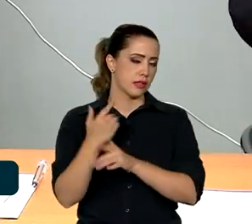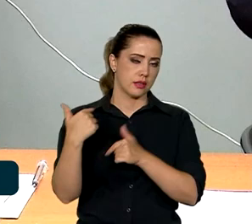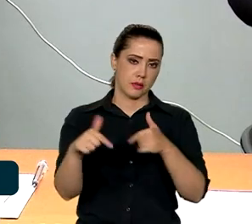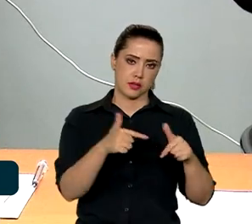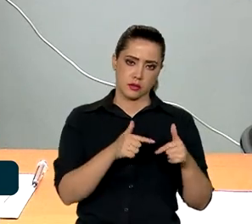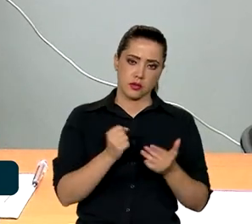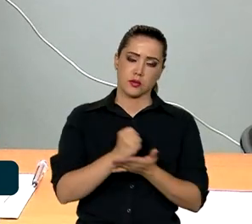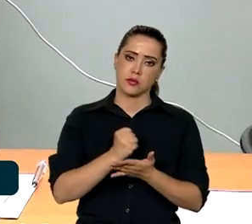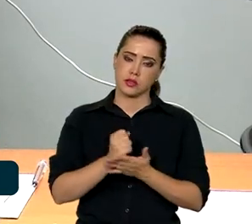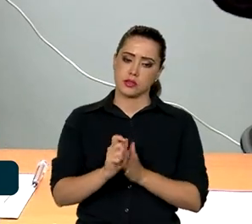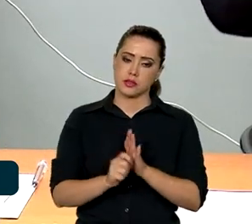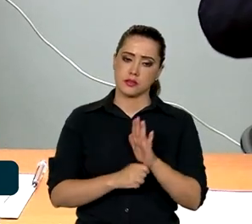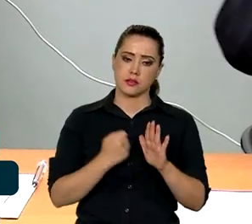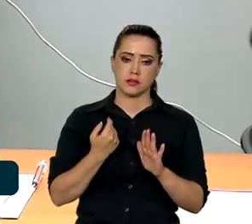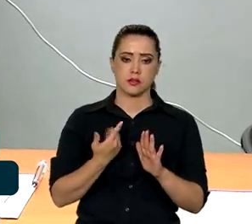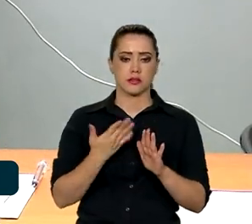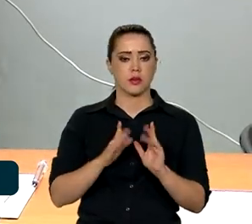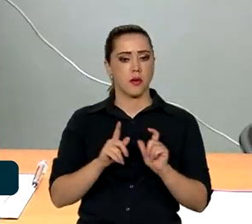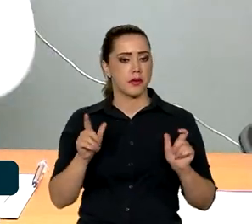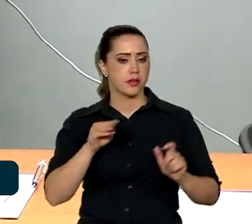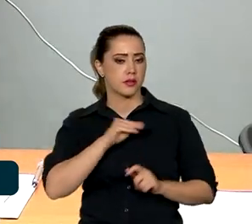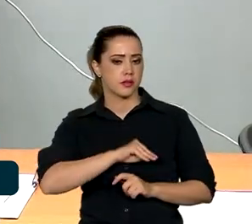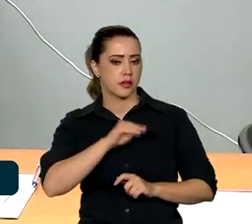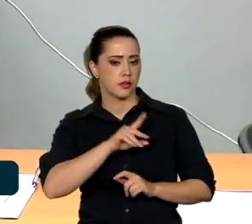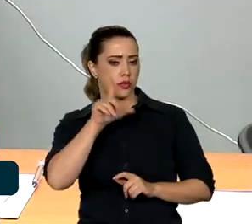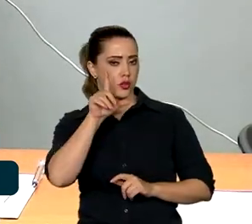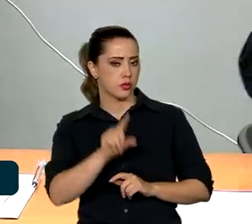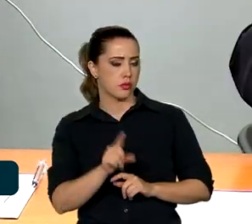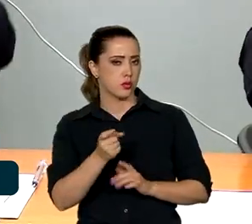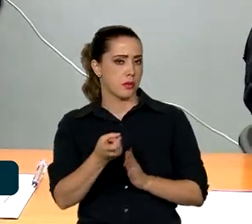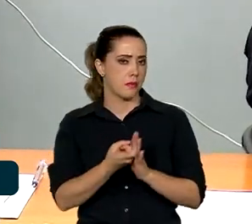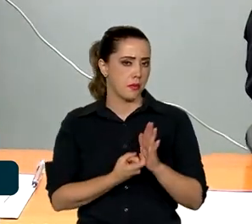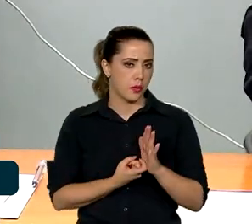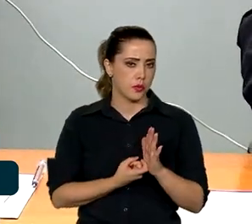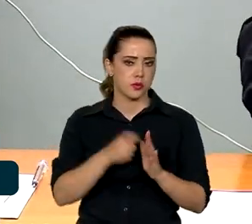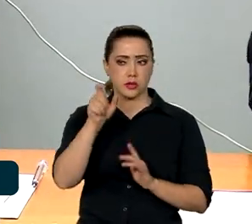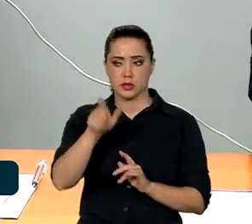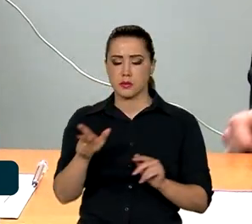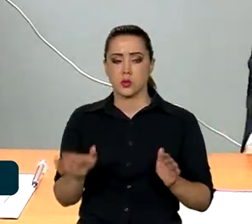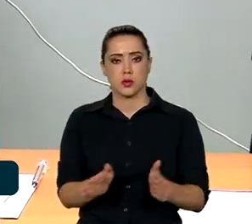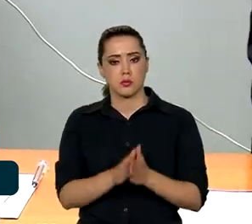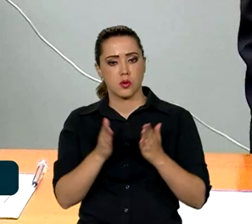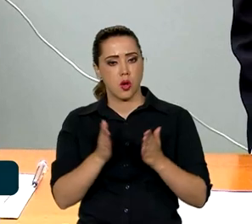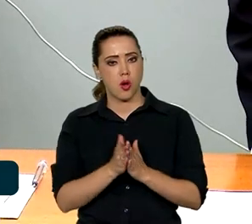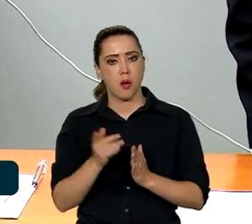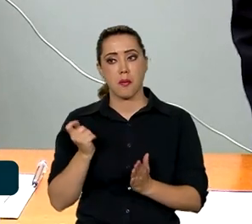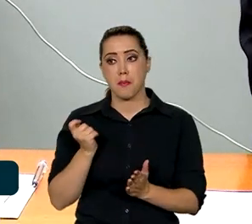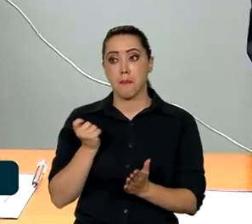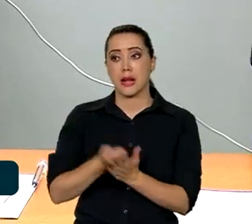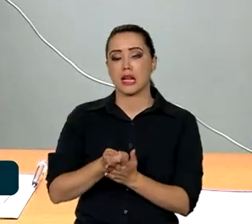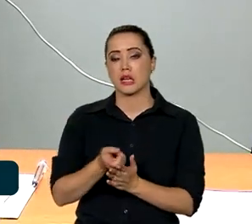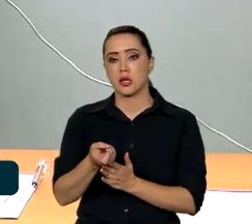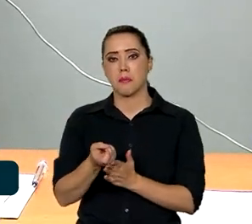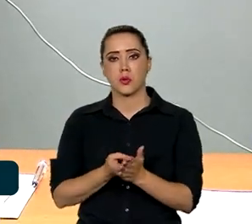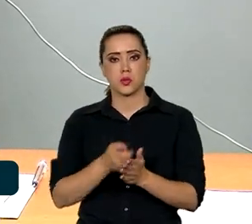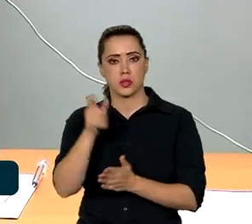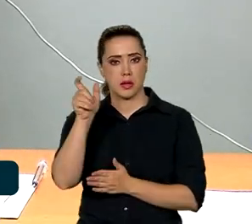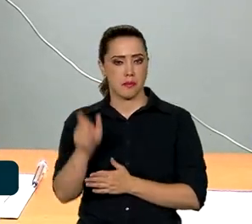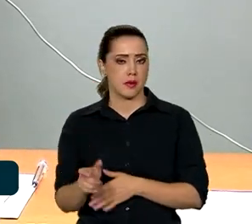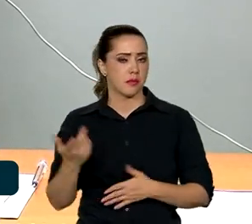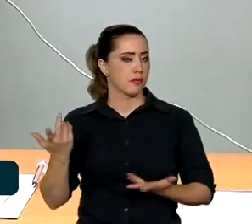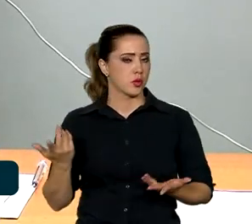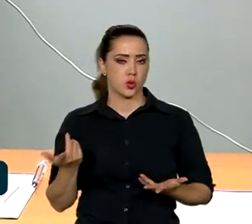emprego com carteira de trabalho, aumentando a renda, diminuindo o imposto dos mais pobres, taxando imposto para aqueles que ainda não estão